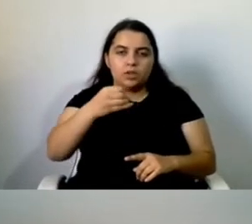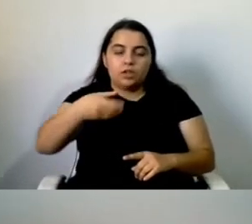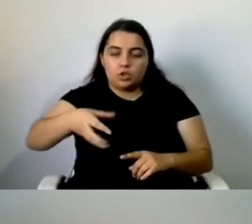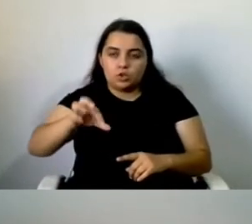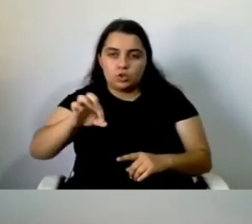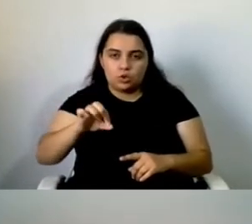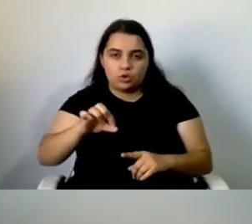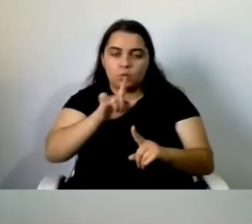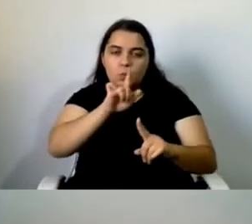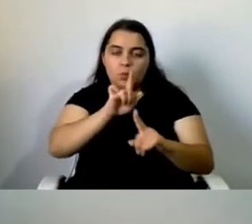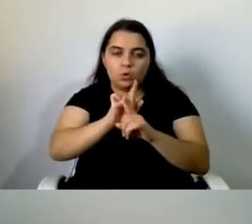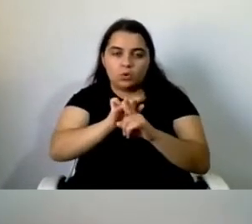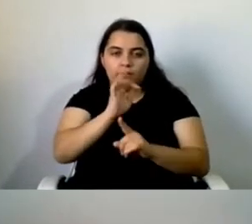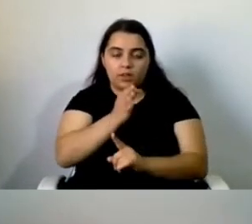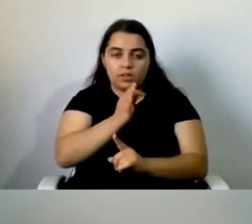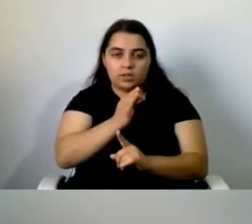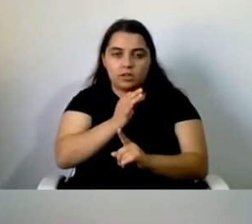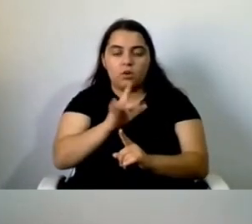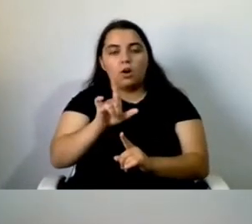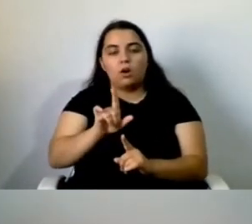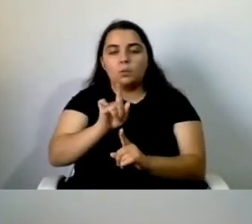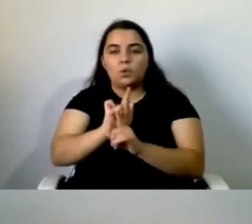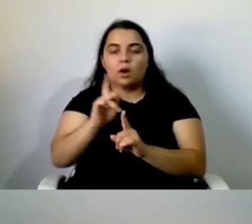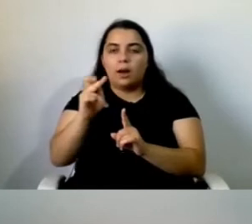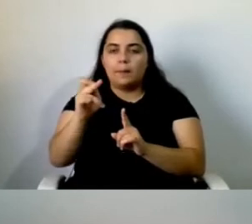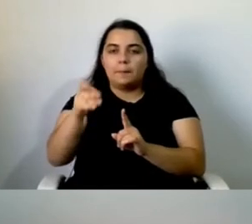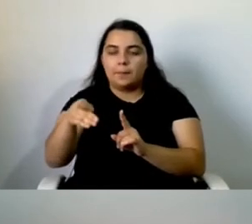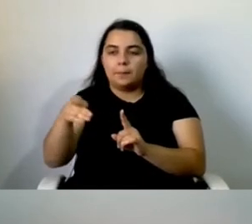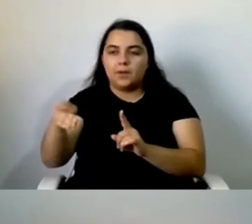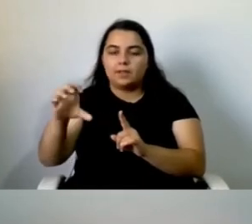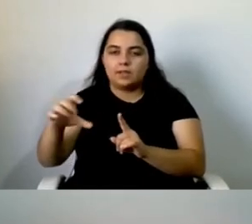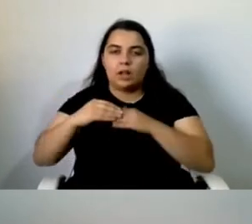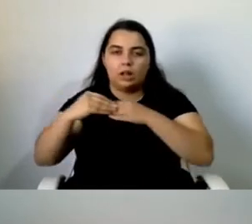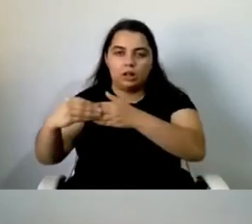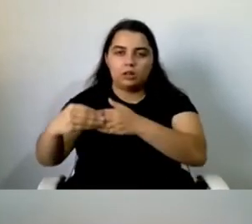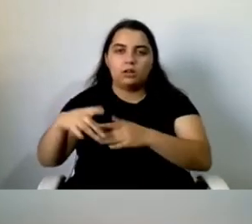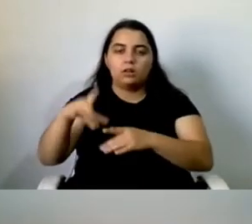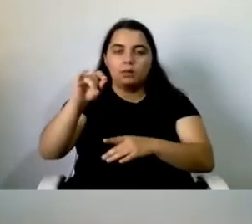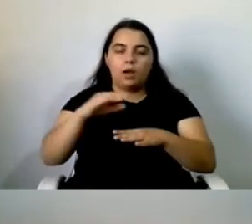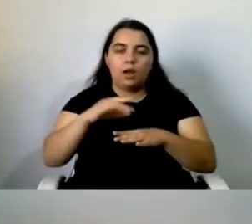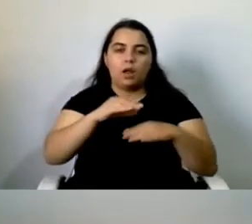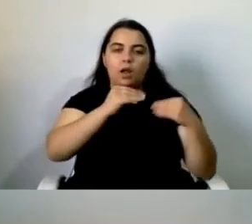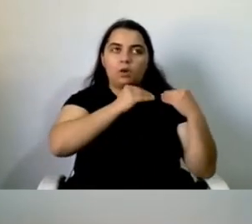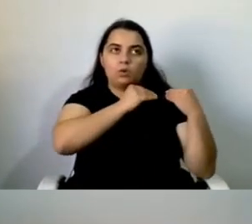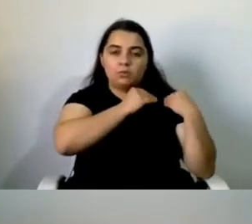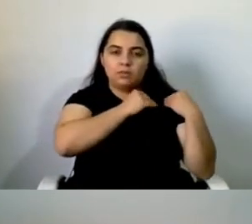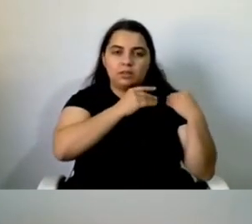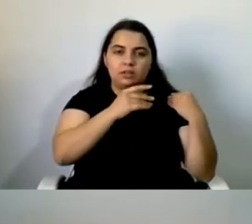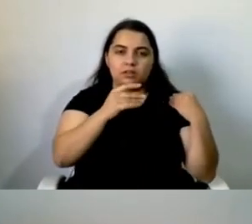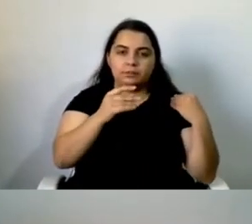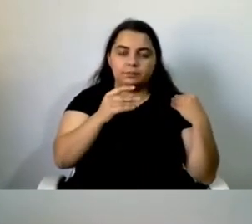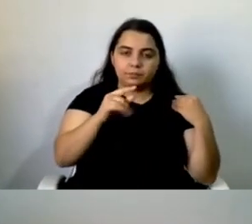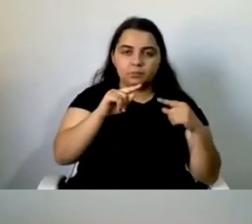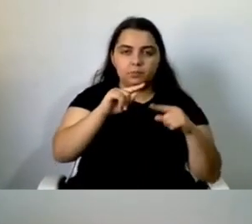volta a assumir a liderança da APPC. Representa também a FA-PPC em inúmeros grupos de trabalho criados pelos